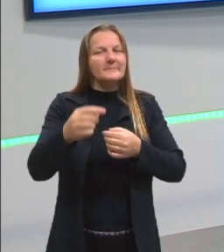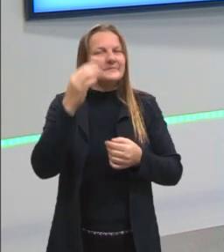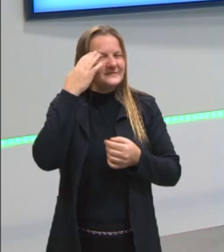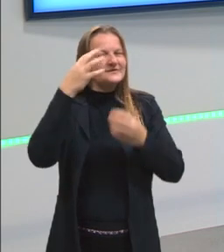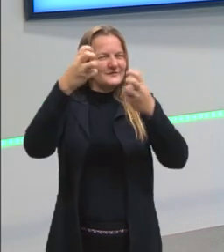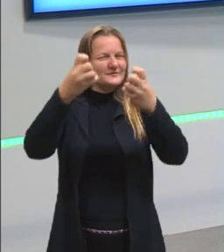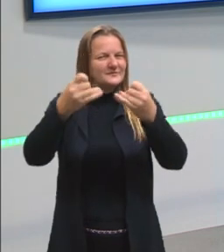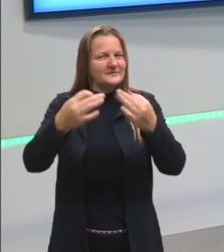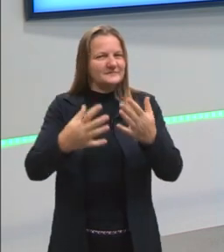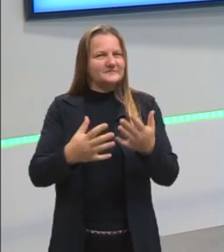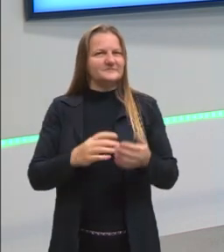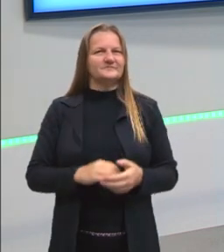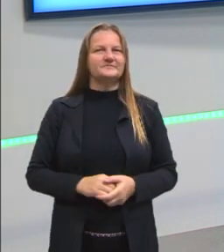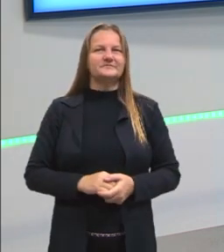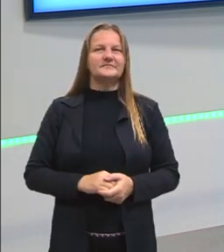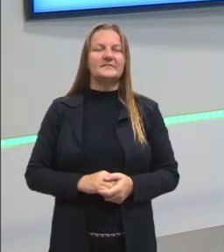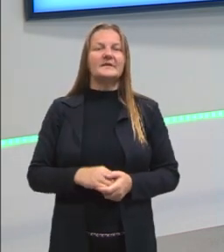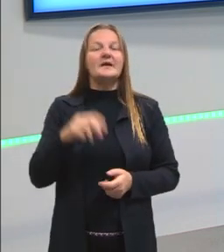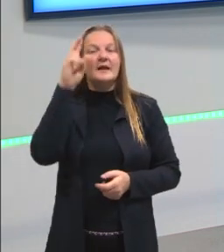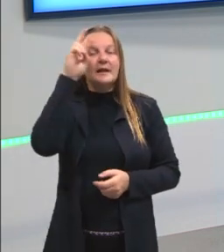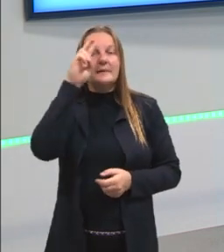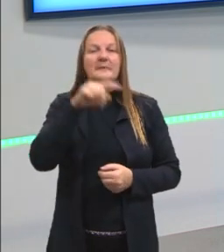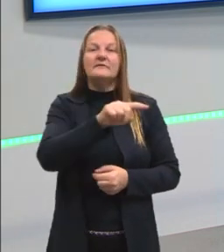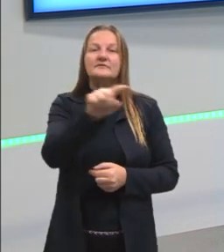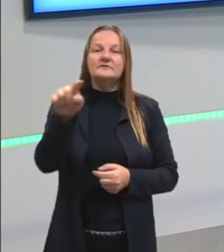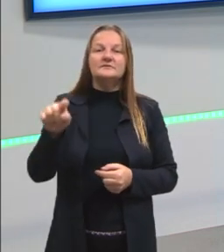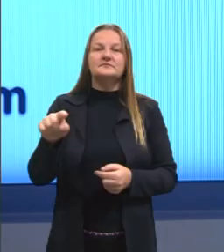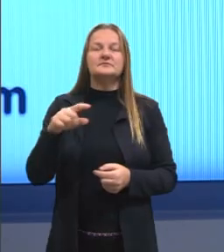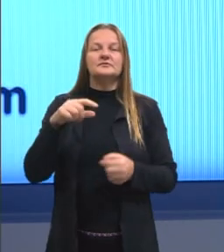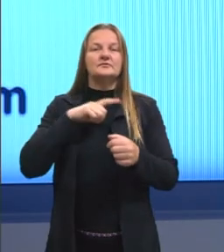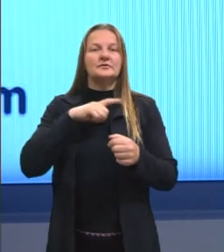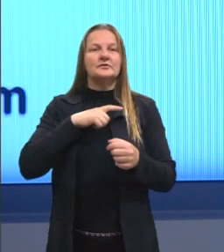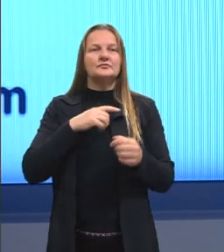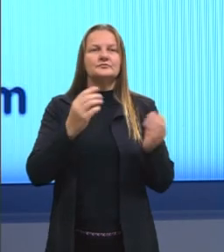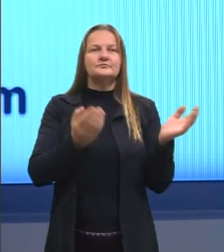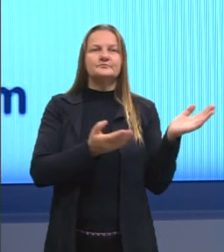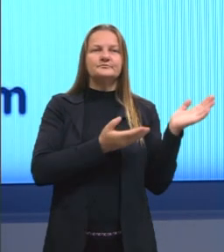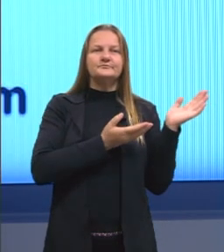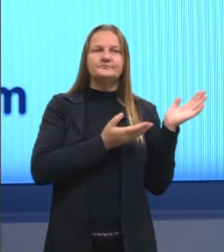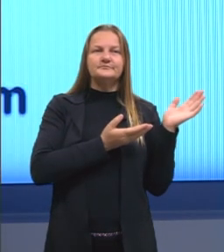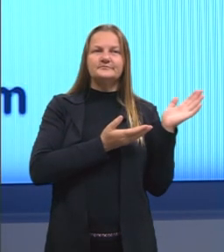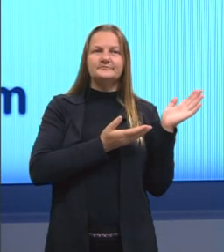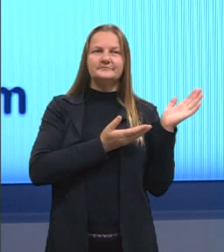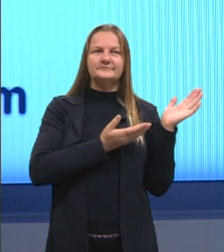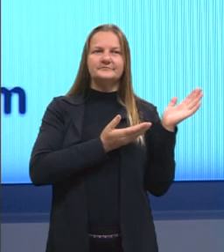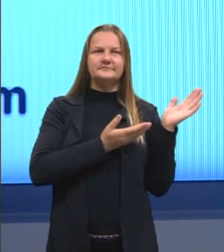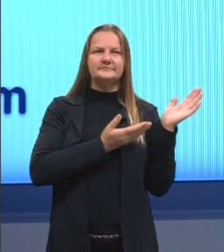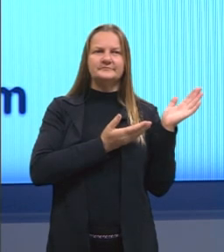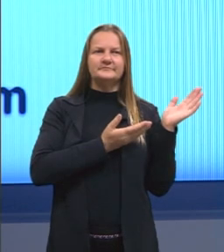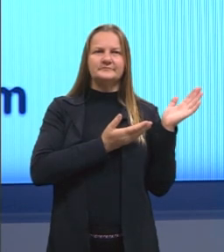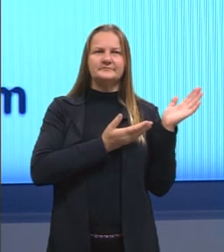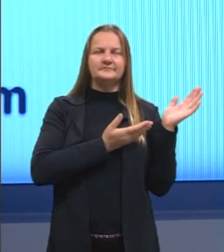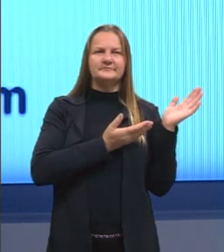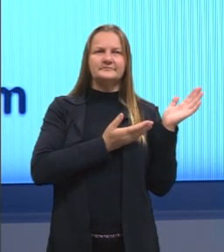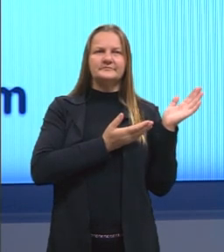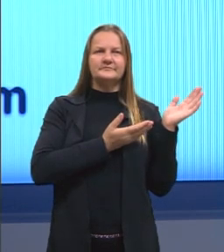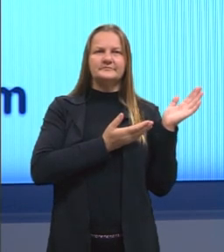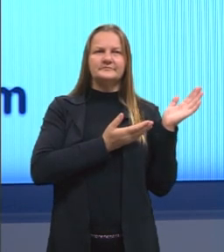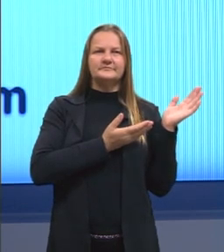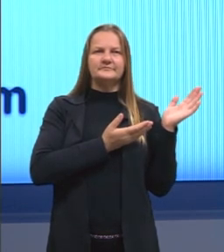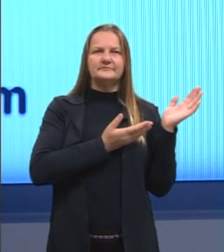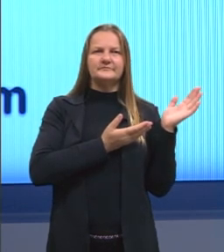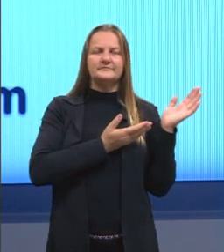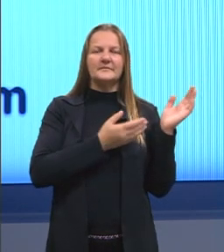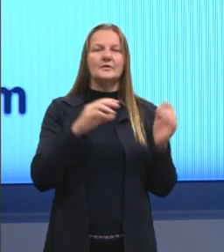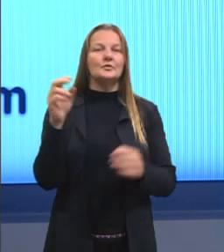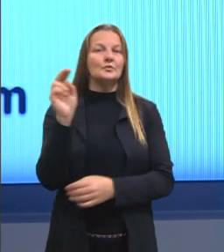aí do que eu estou falando. Eu quero lembrar vocês antes que aqui nos cantinhos, aqui no cantinho da nossa aula, vocês têm o meu